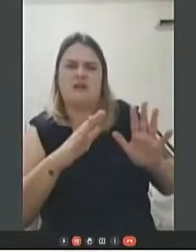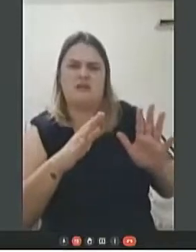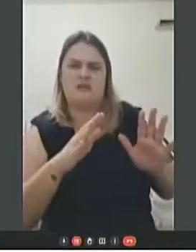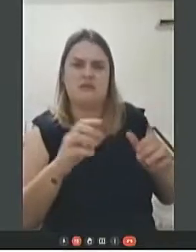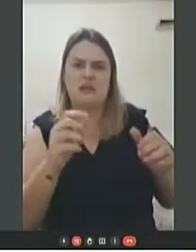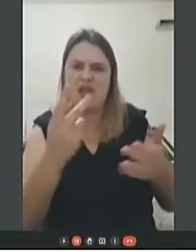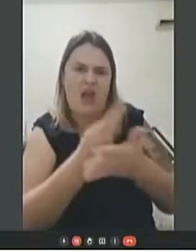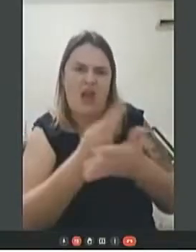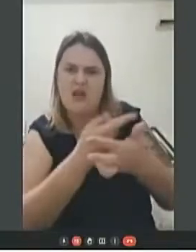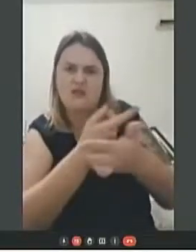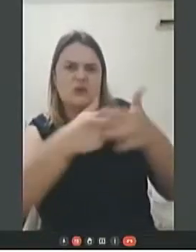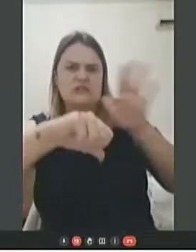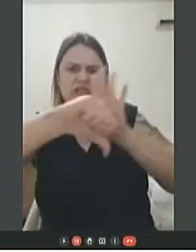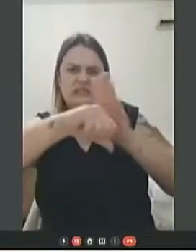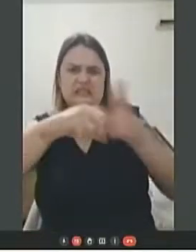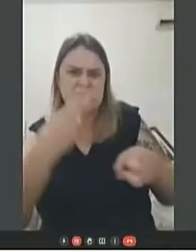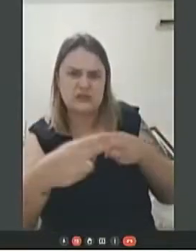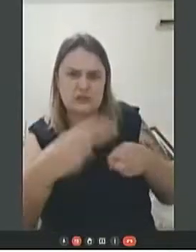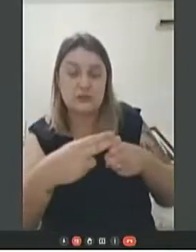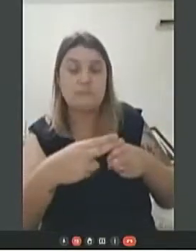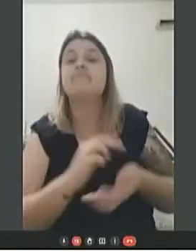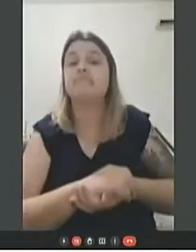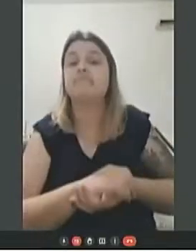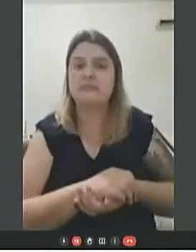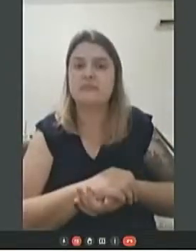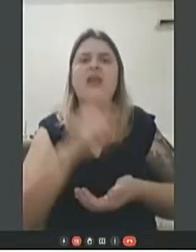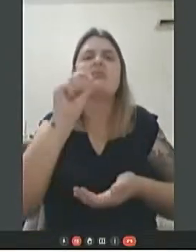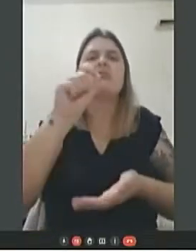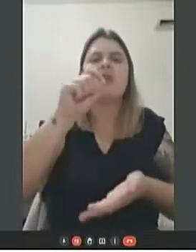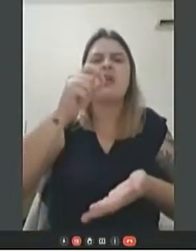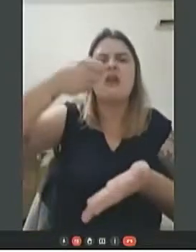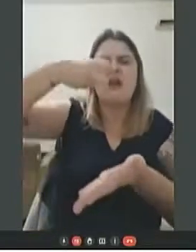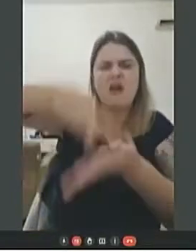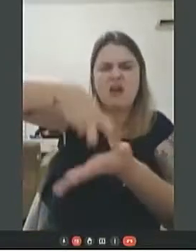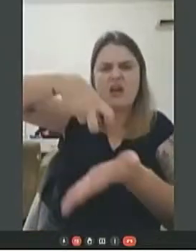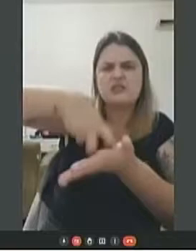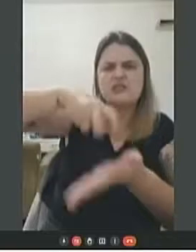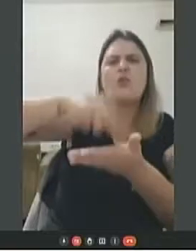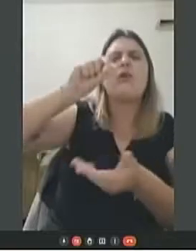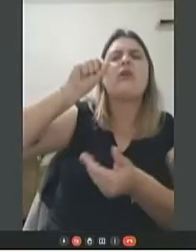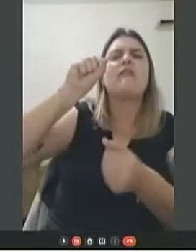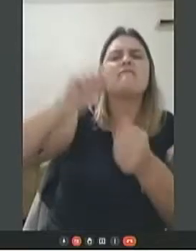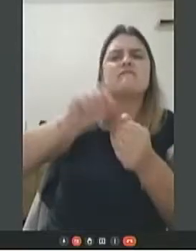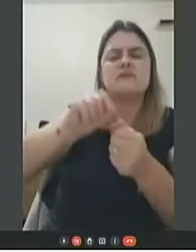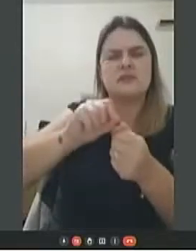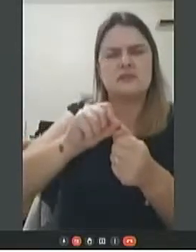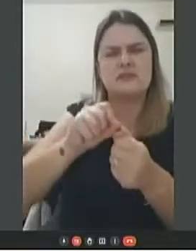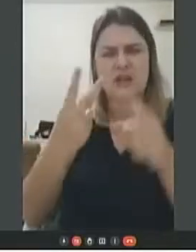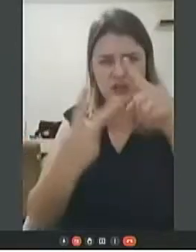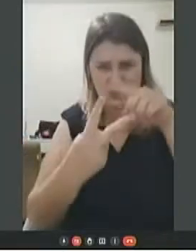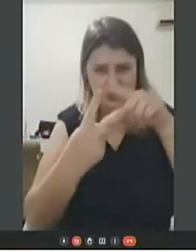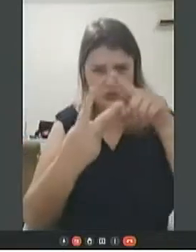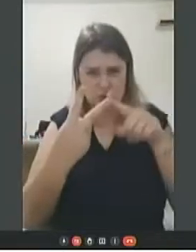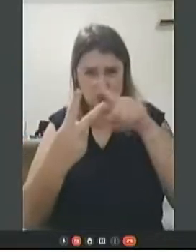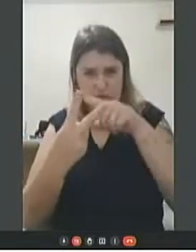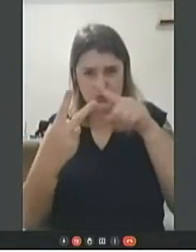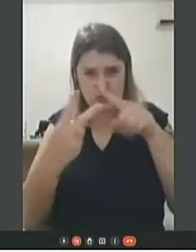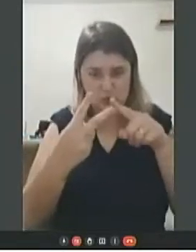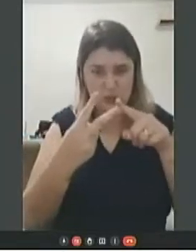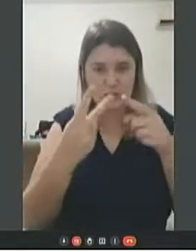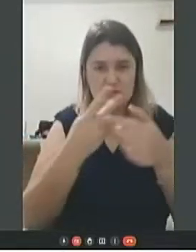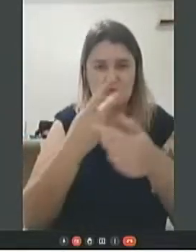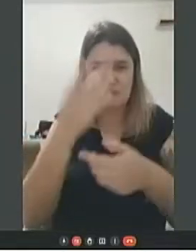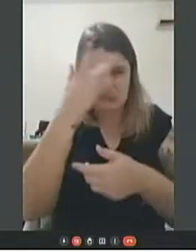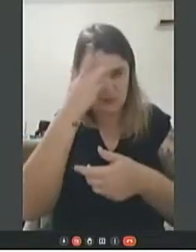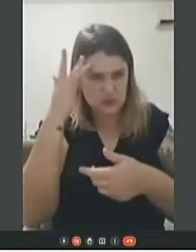há muita relutância em punir o agressor. Em todos esses casos que ficaram conhecidos ao longo dessa semana,